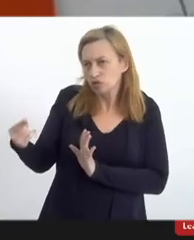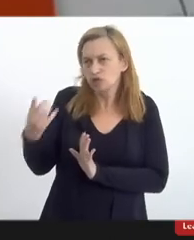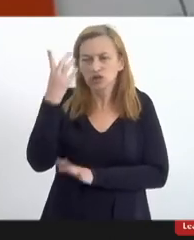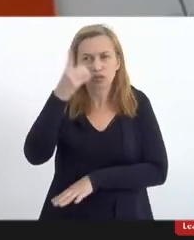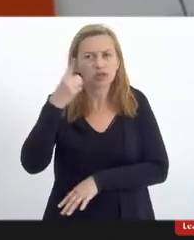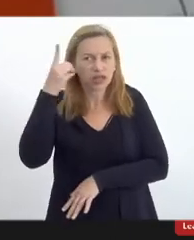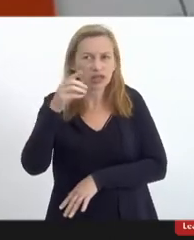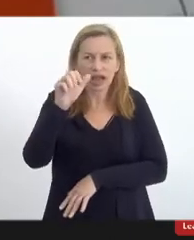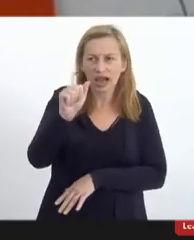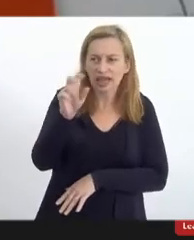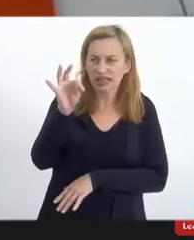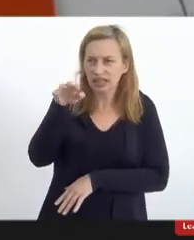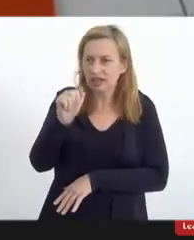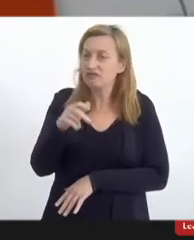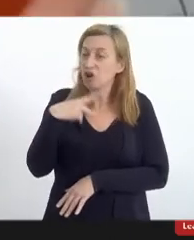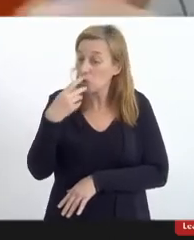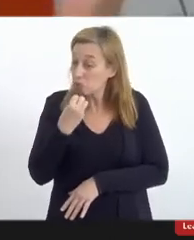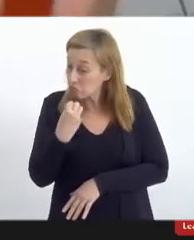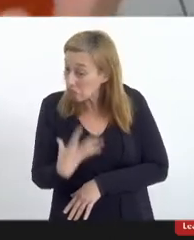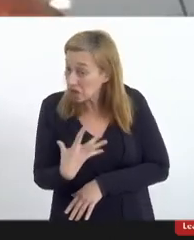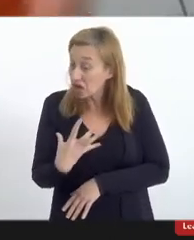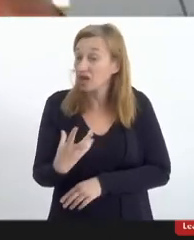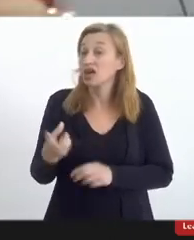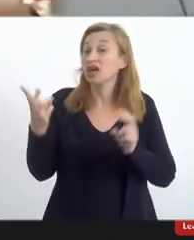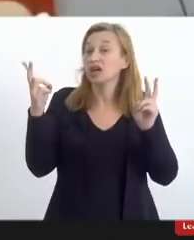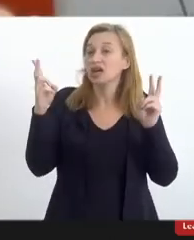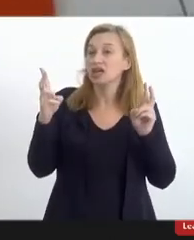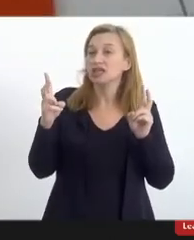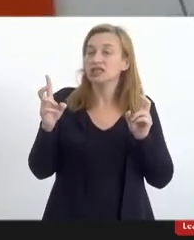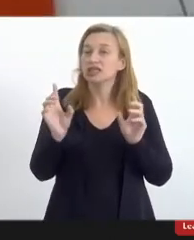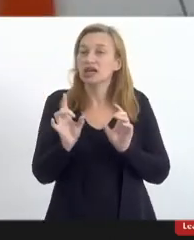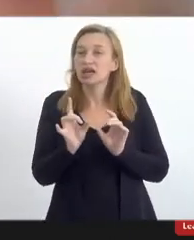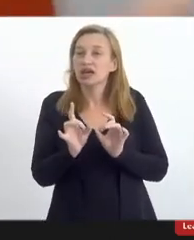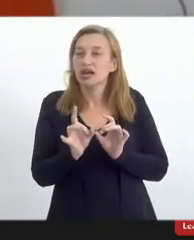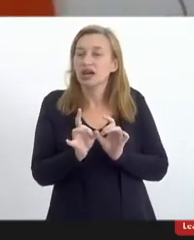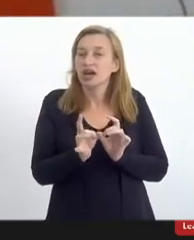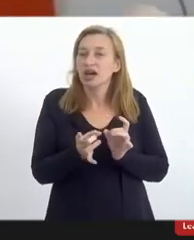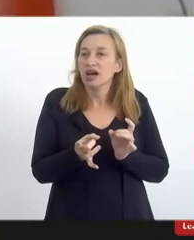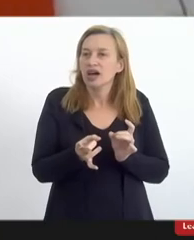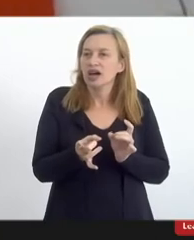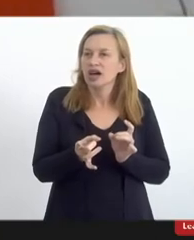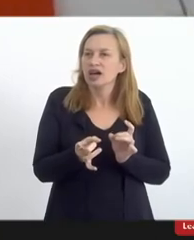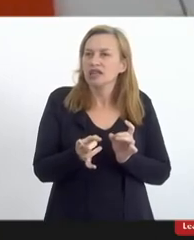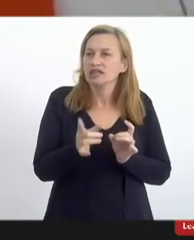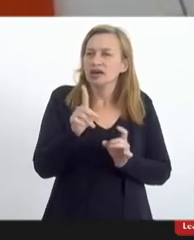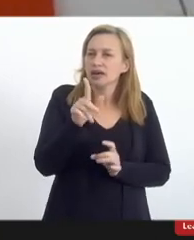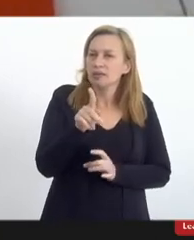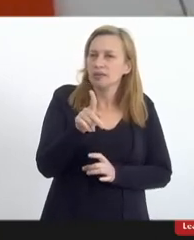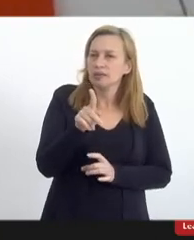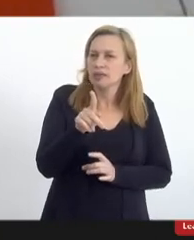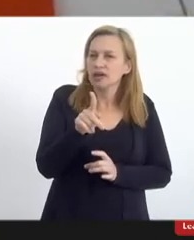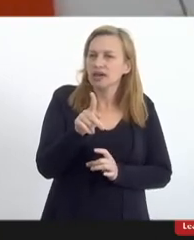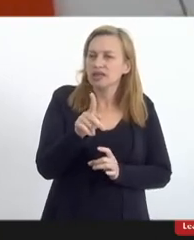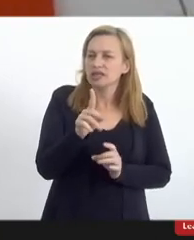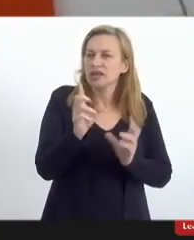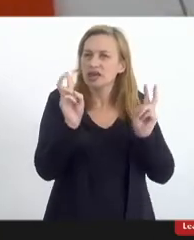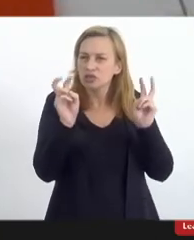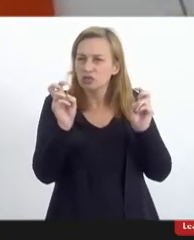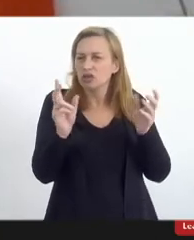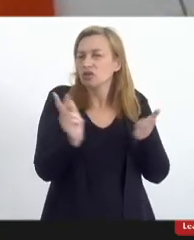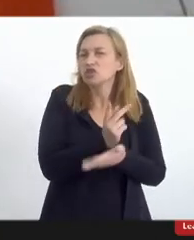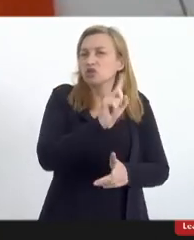deputado Átila complementou muito bem né essa privatização tem ocorrido em outros setores também a gente sabe bem disso